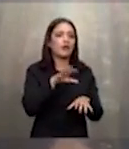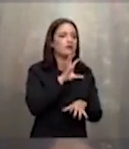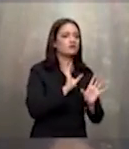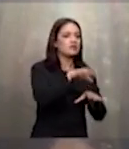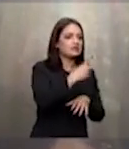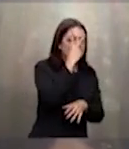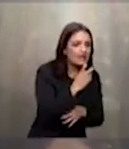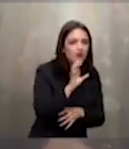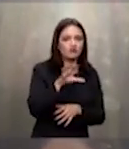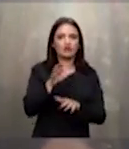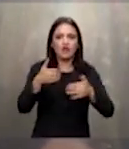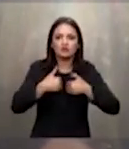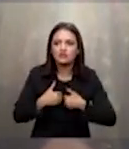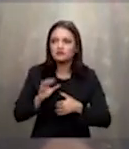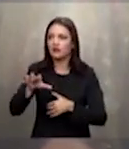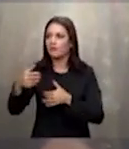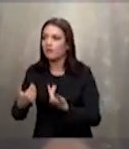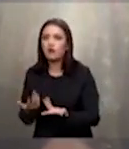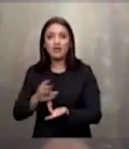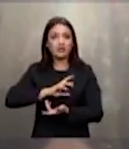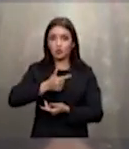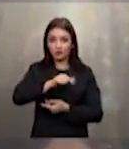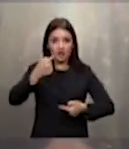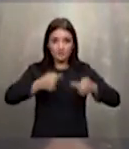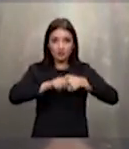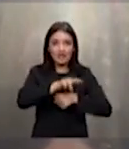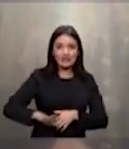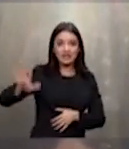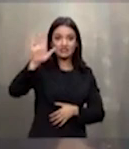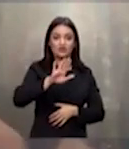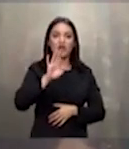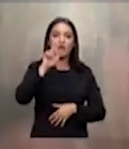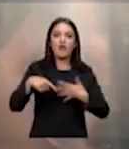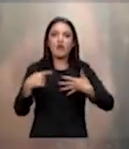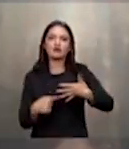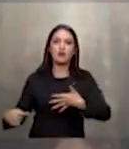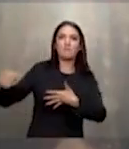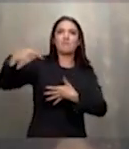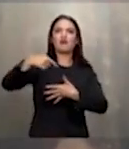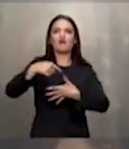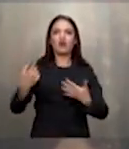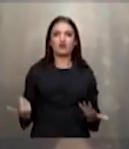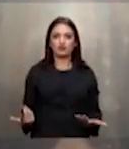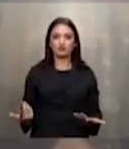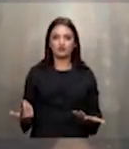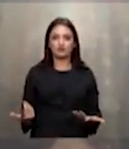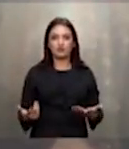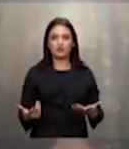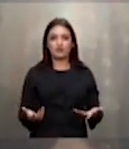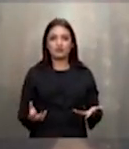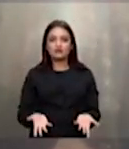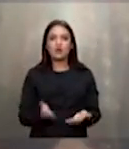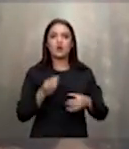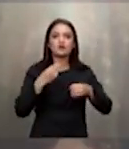1502 de 2020 que instituiu a política nacional de educação especial e o impacto da norma na implantação do ensino